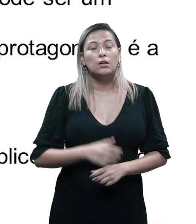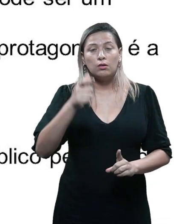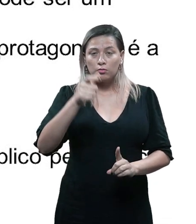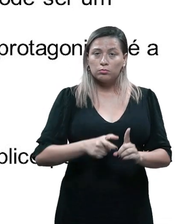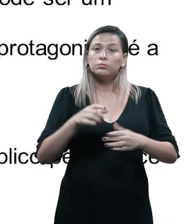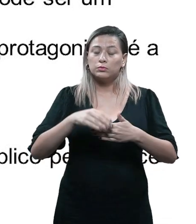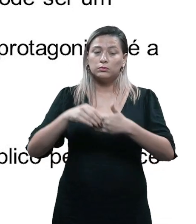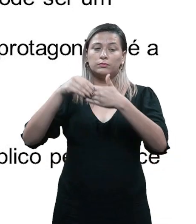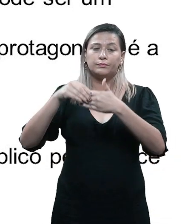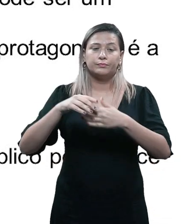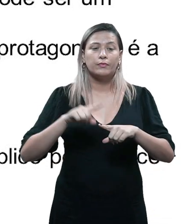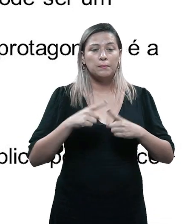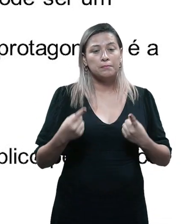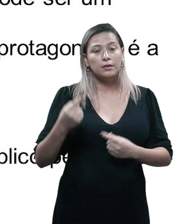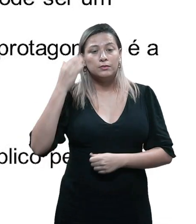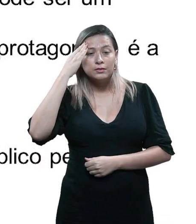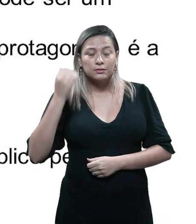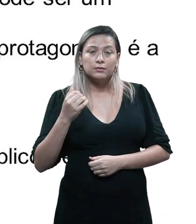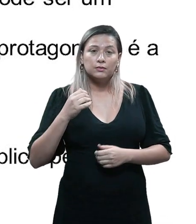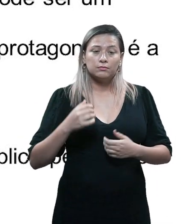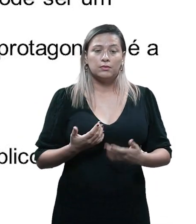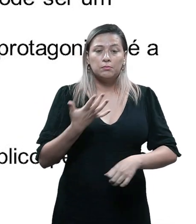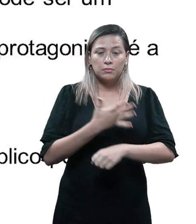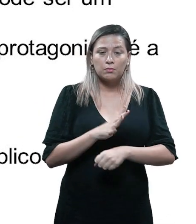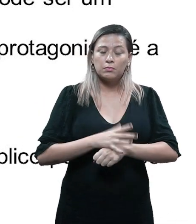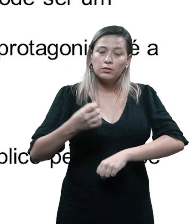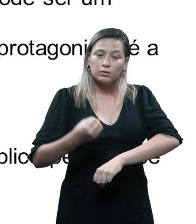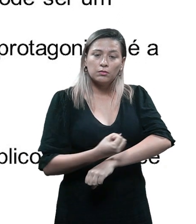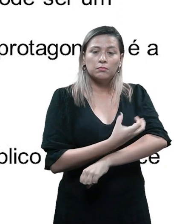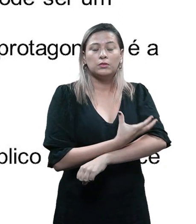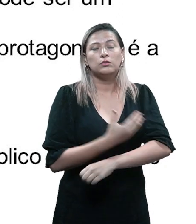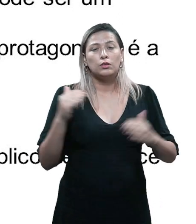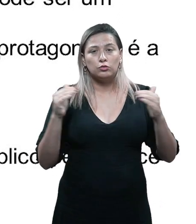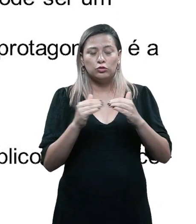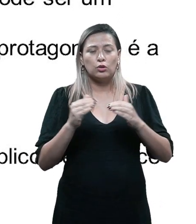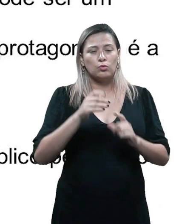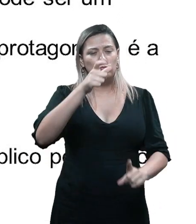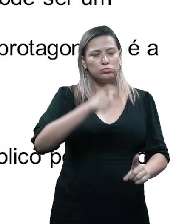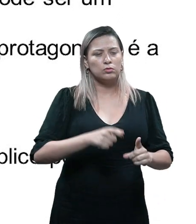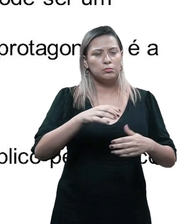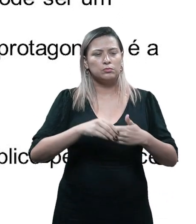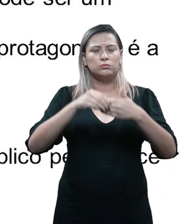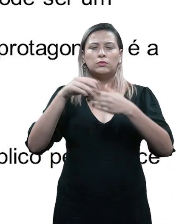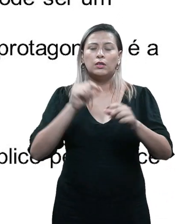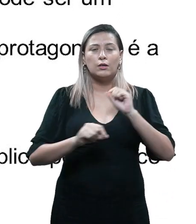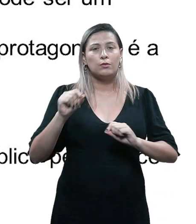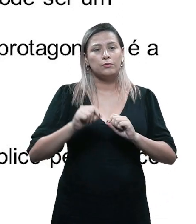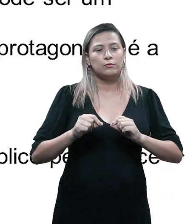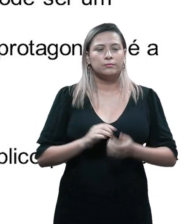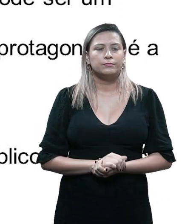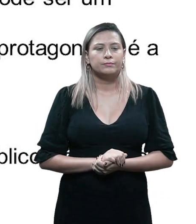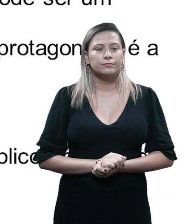determina a nossa atitude emocional em relação ao protagonista é a ferocidade com a qual